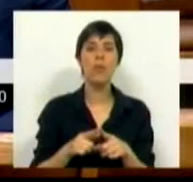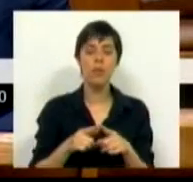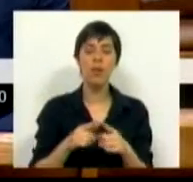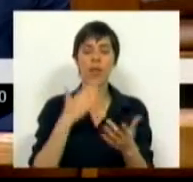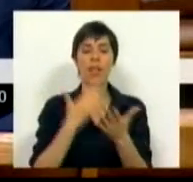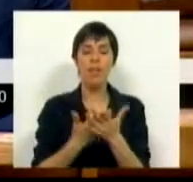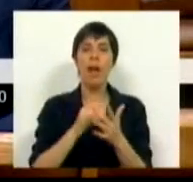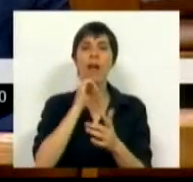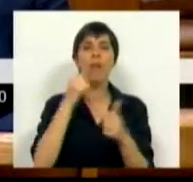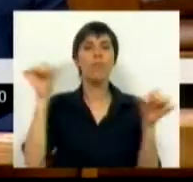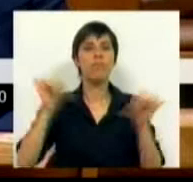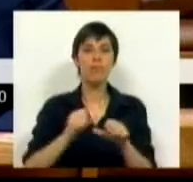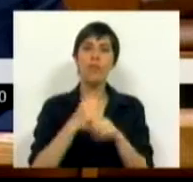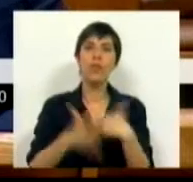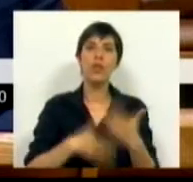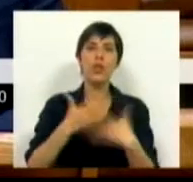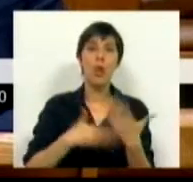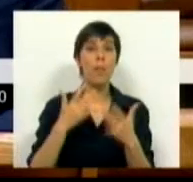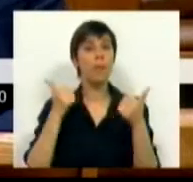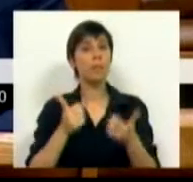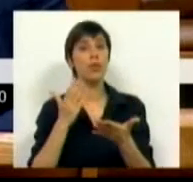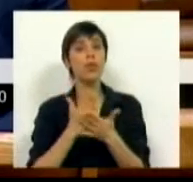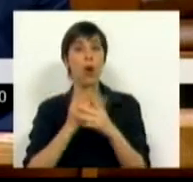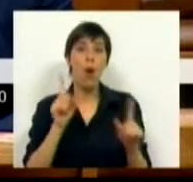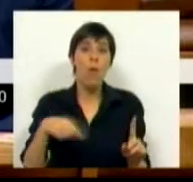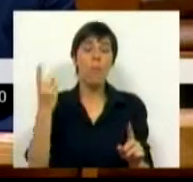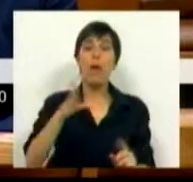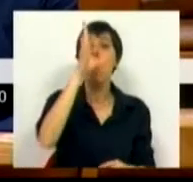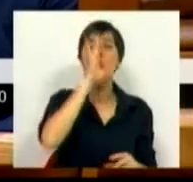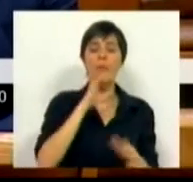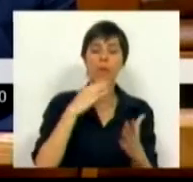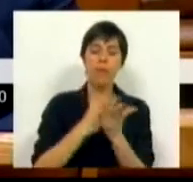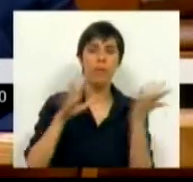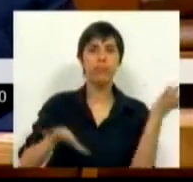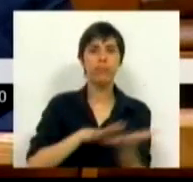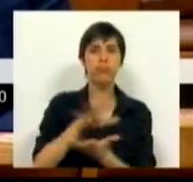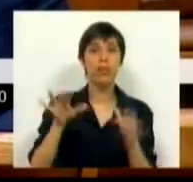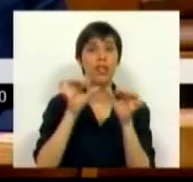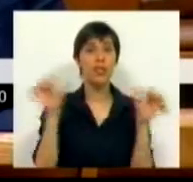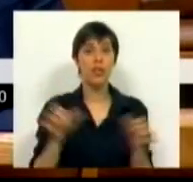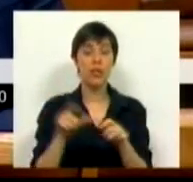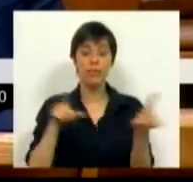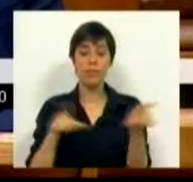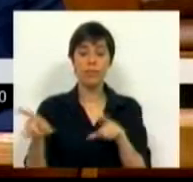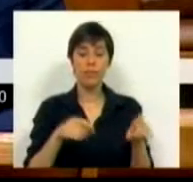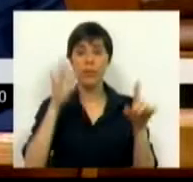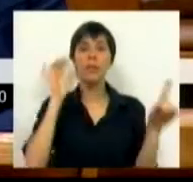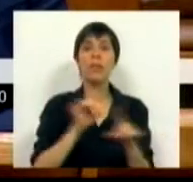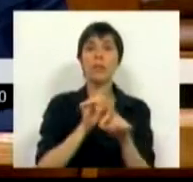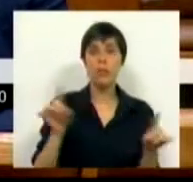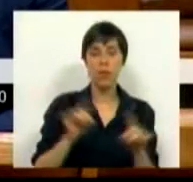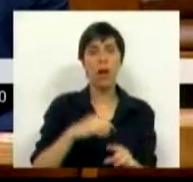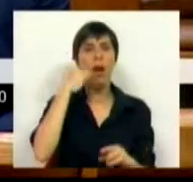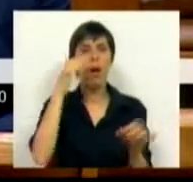inquinam o regular funcionamento das escolas. O governo criou instabilidade no sistema de recrutamento de docentes